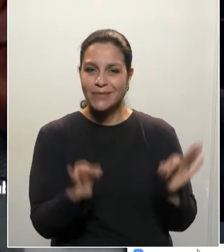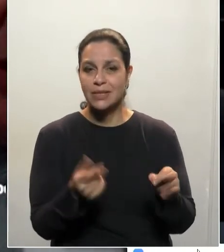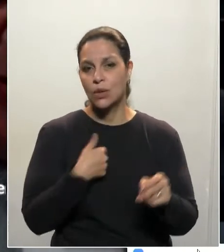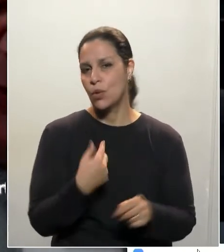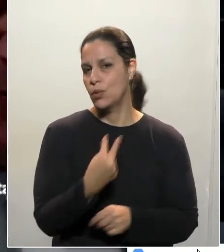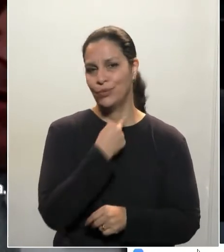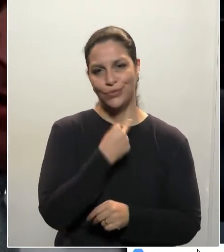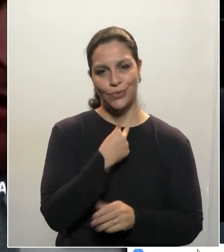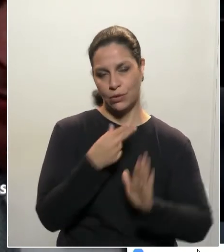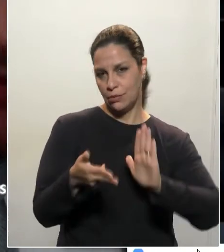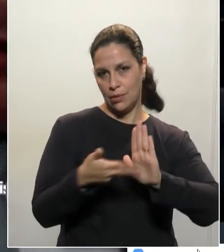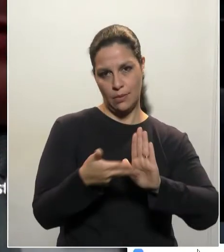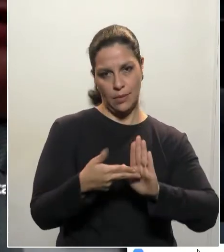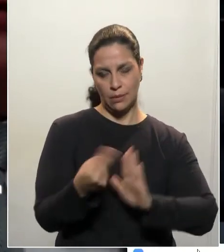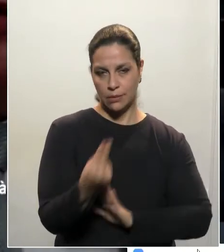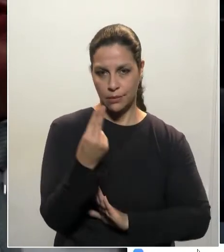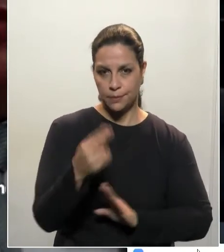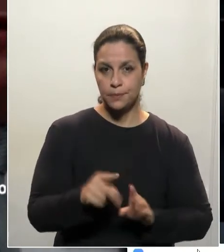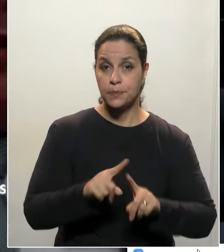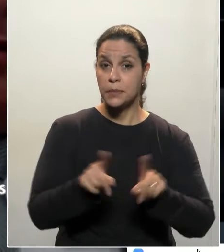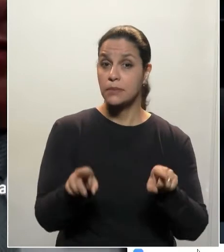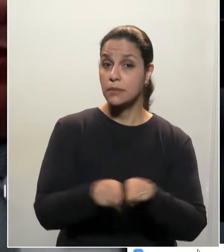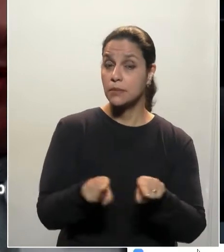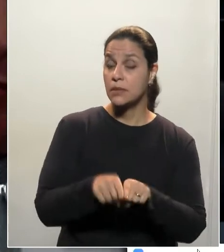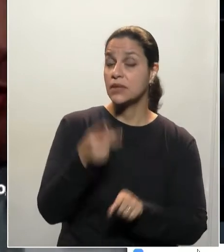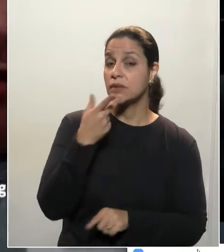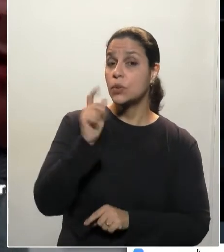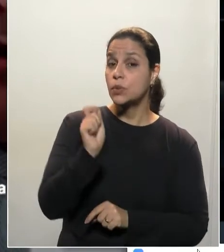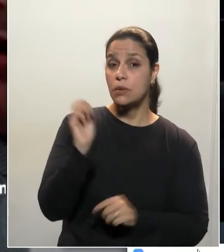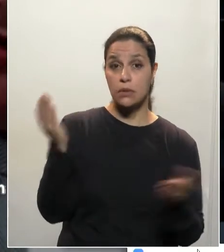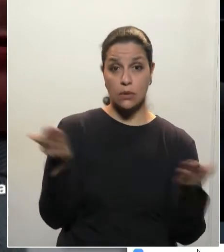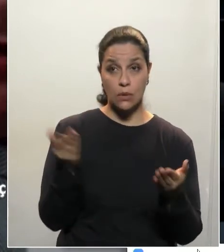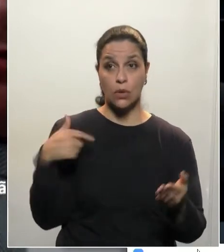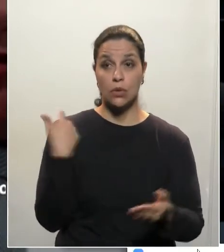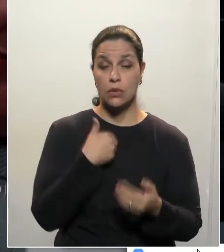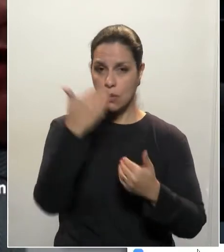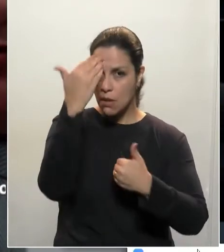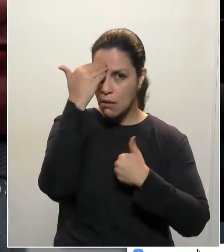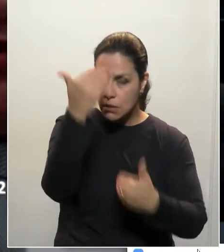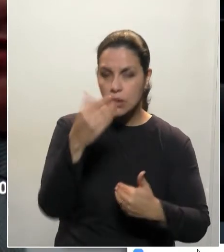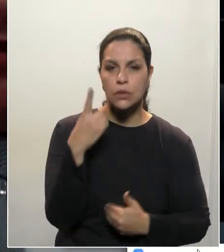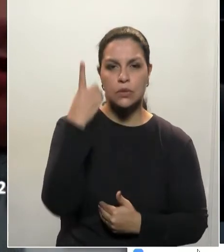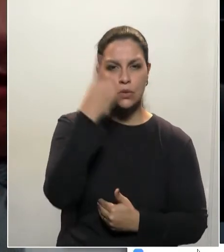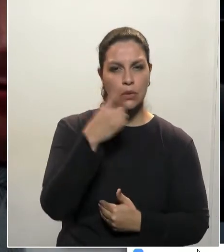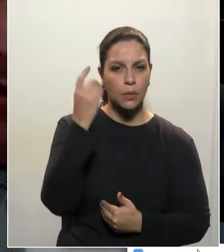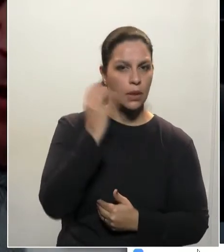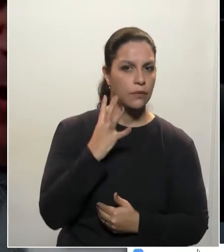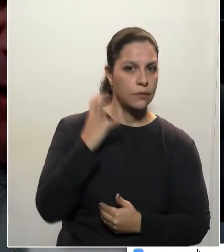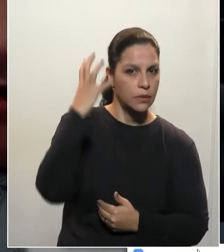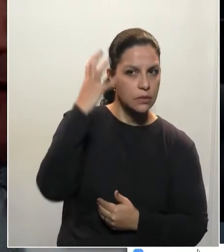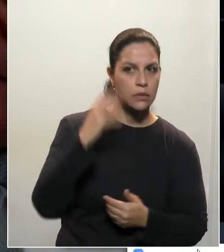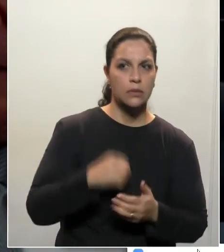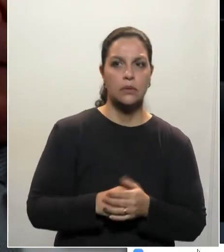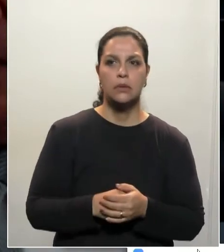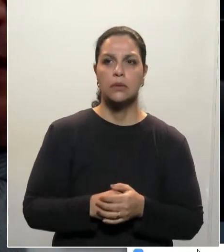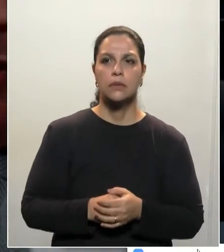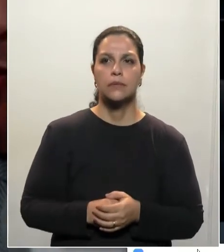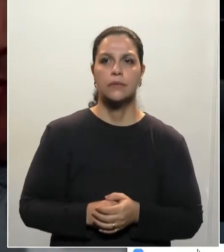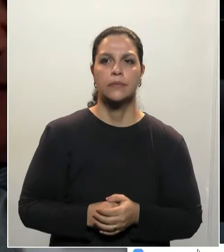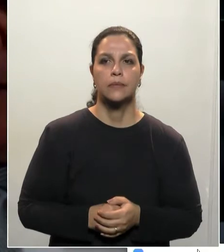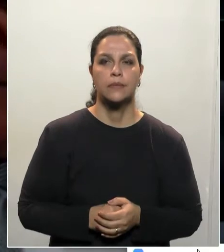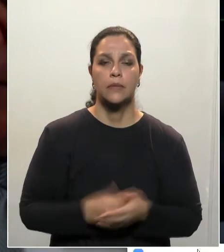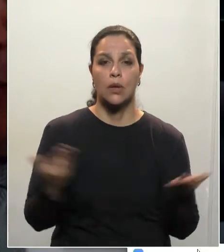caso não for possível. Mas também ressalto aqui, nesse momento, o meu agradecimento ao deputado Francisco Stine, que, aliás,